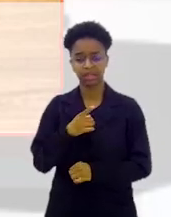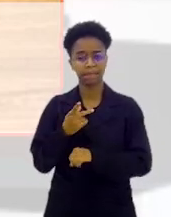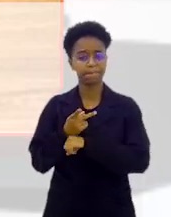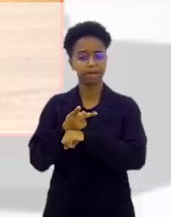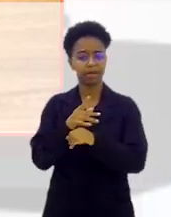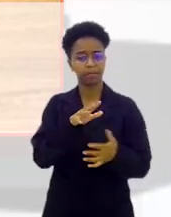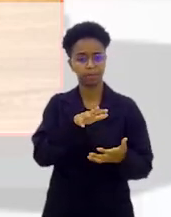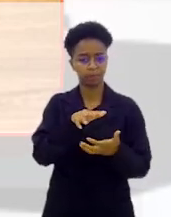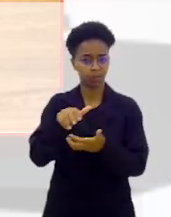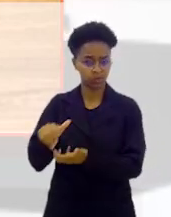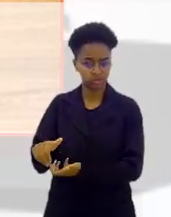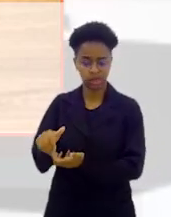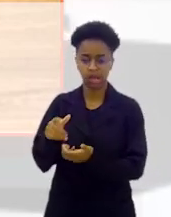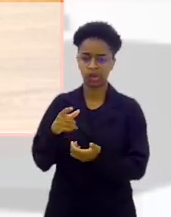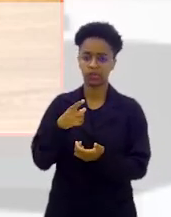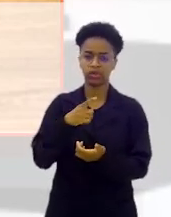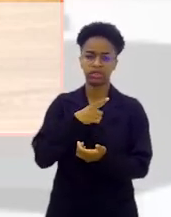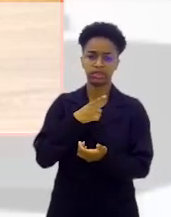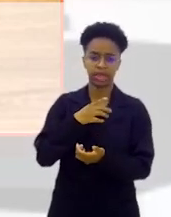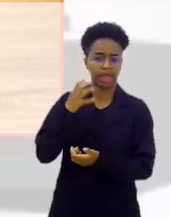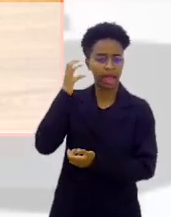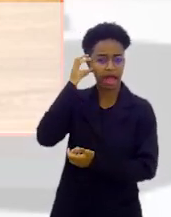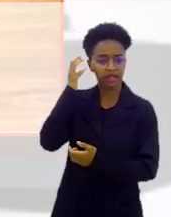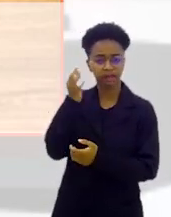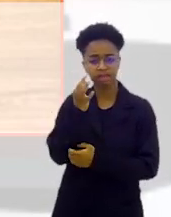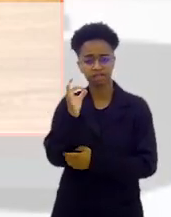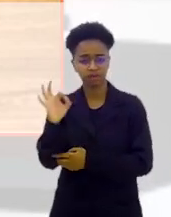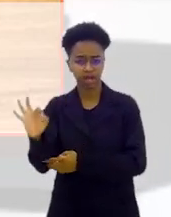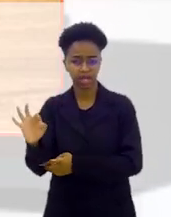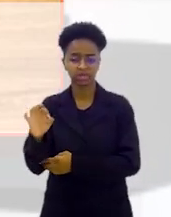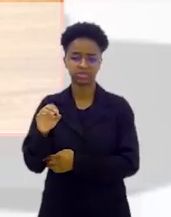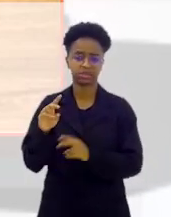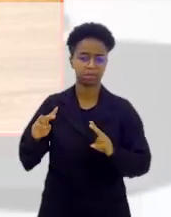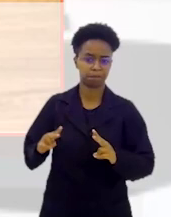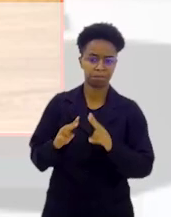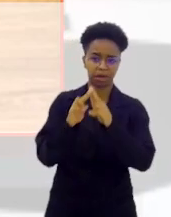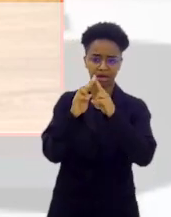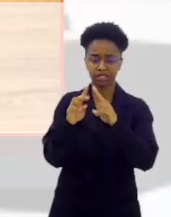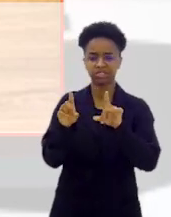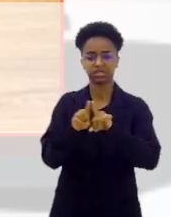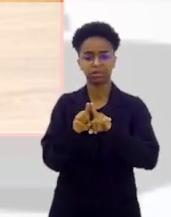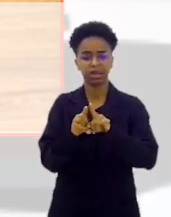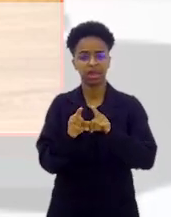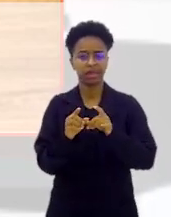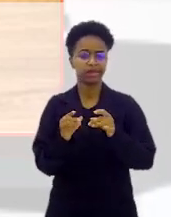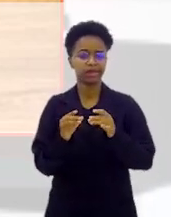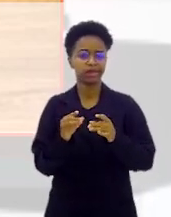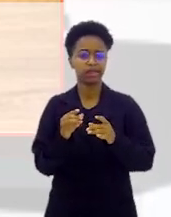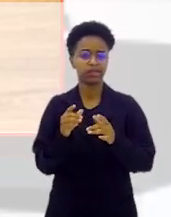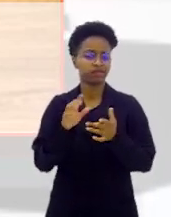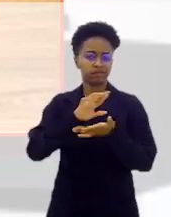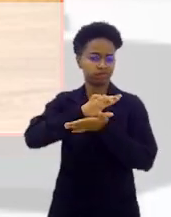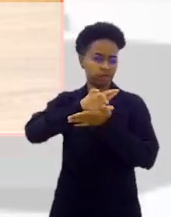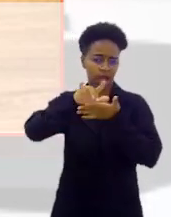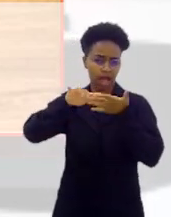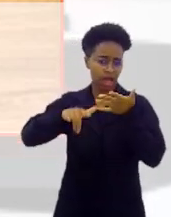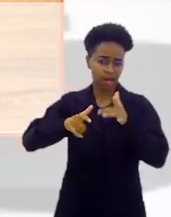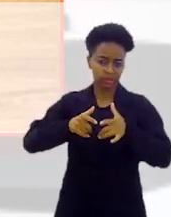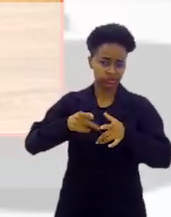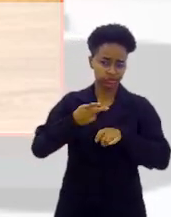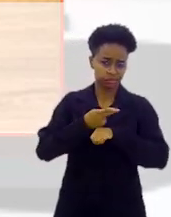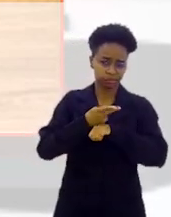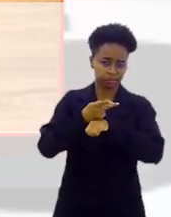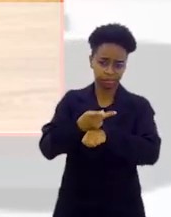eu estou aqui, olha, Prêmio Internacional Guimarães Rosa, na Rádio France International, em Paris, Dimensão Honrosa, Clemente Maniquim, Prêmio